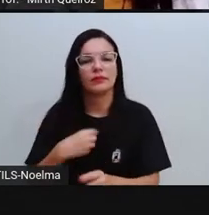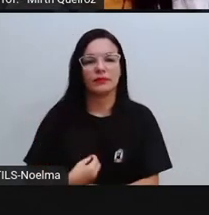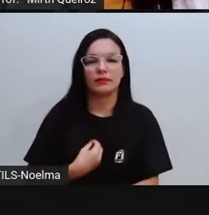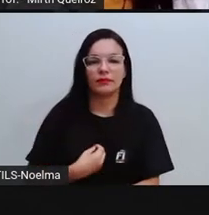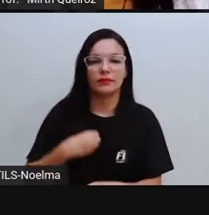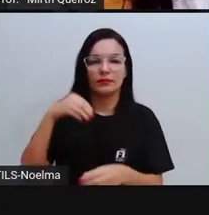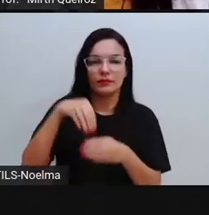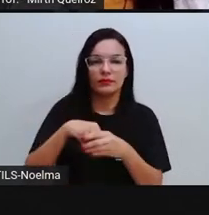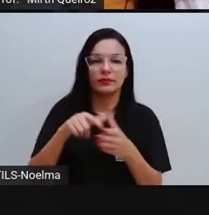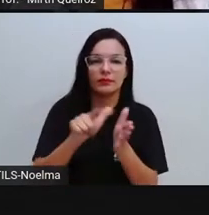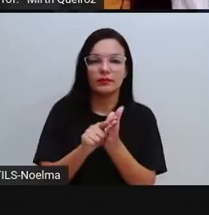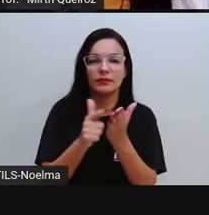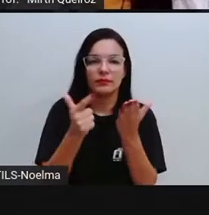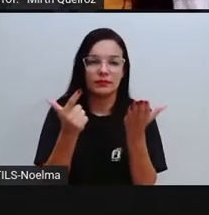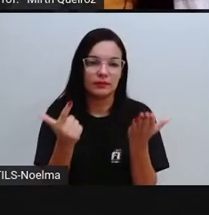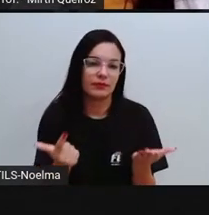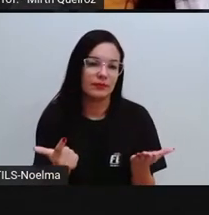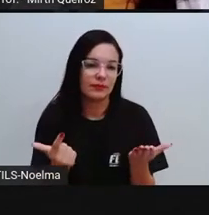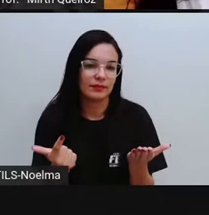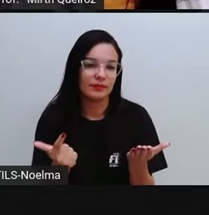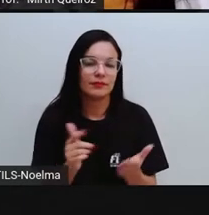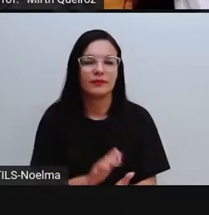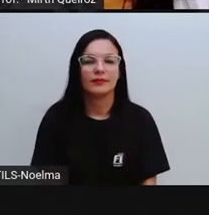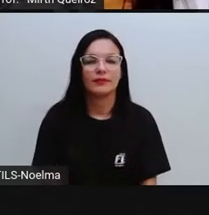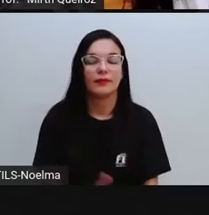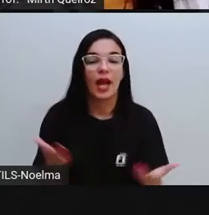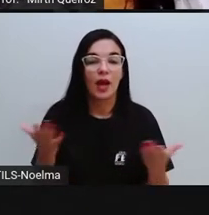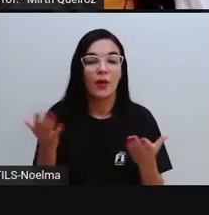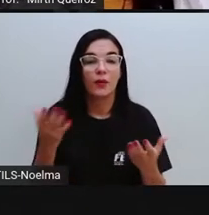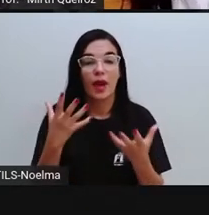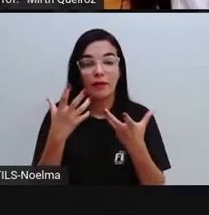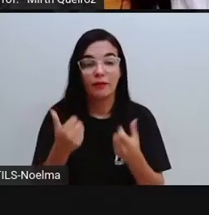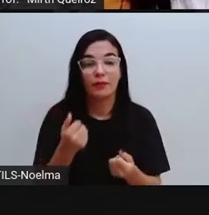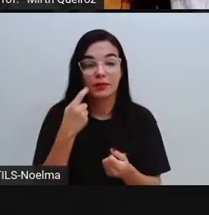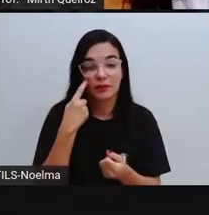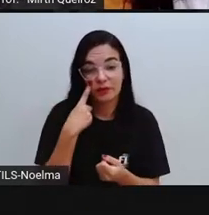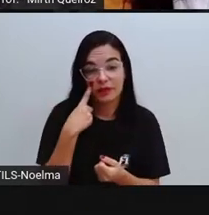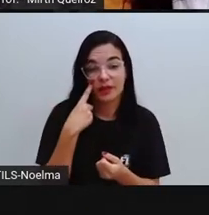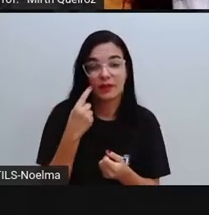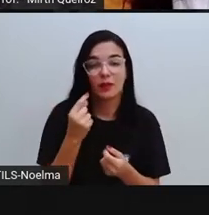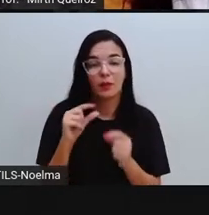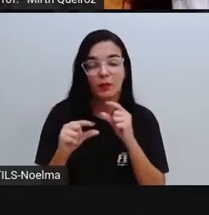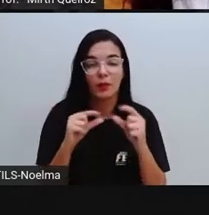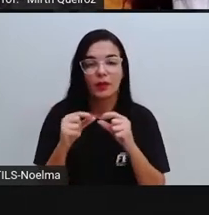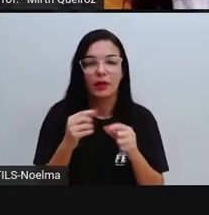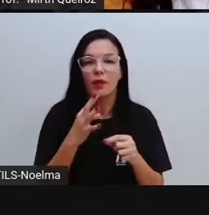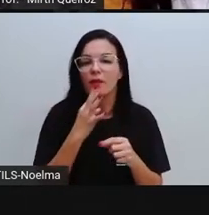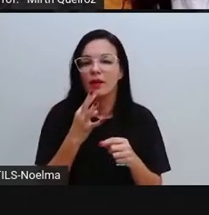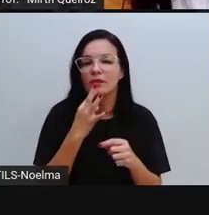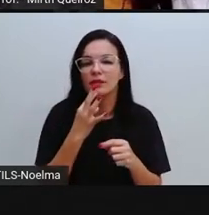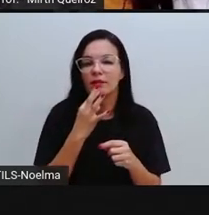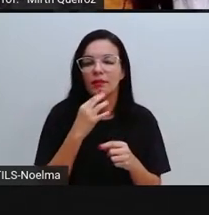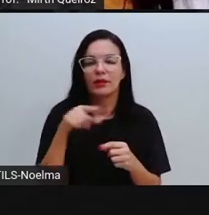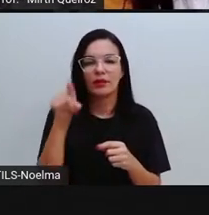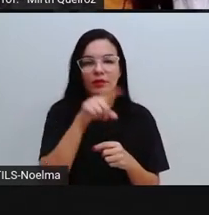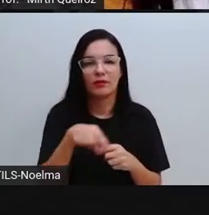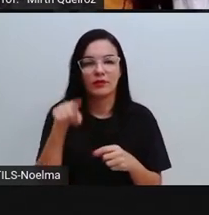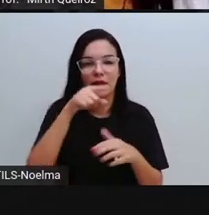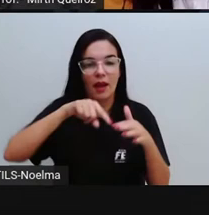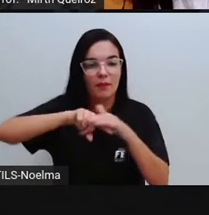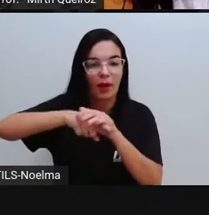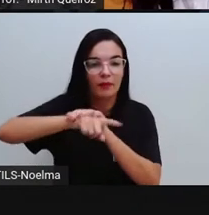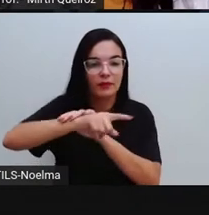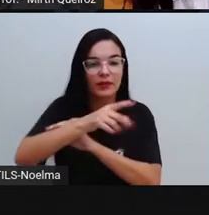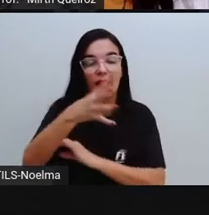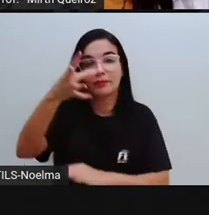jornal. É um gênero jornalístico. Nós vamos agora aprofundar aí um pouquinho mais, né? Para vocês